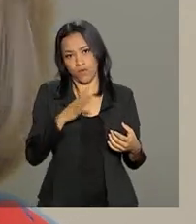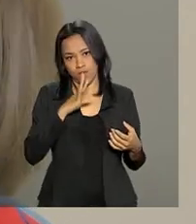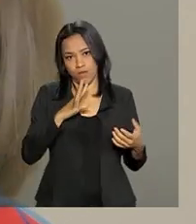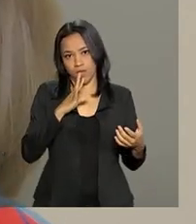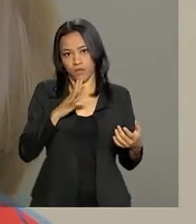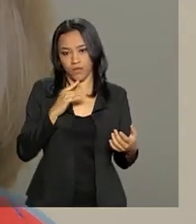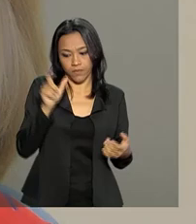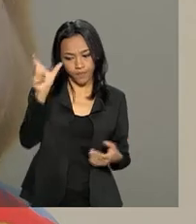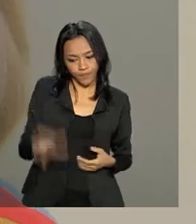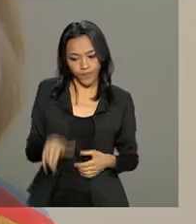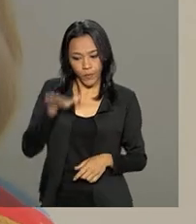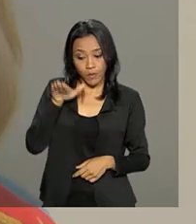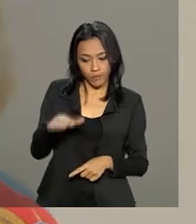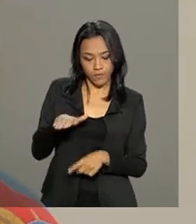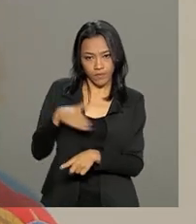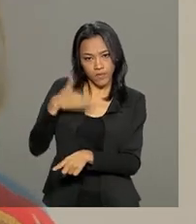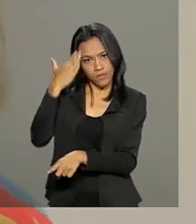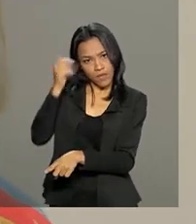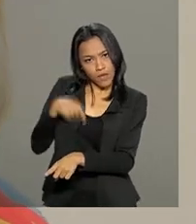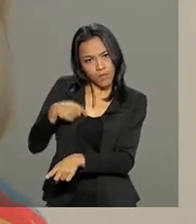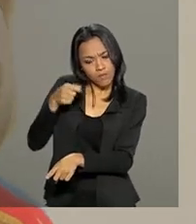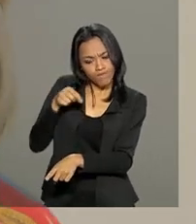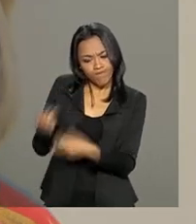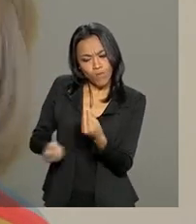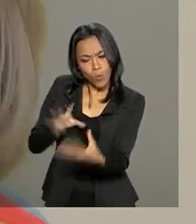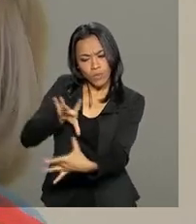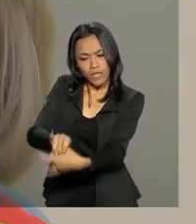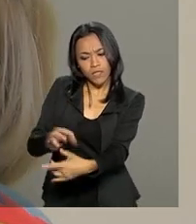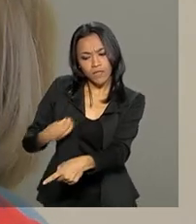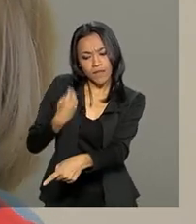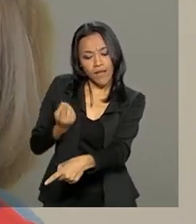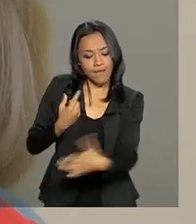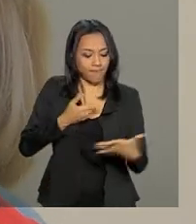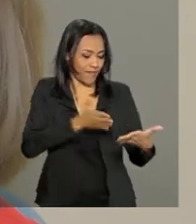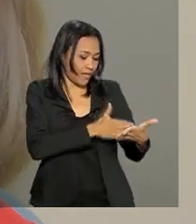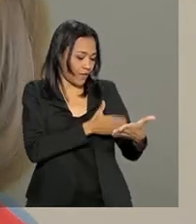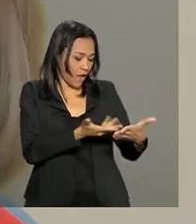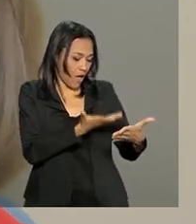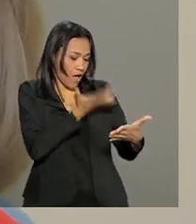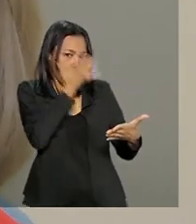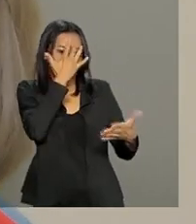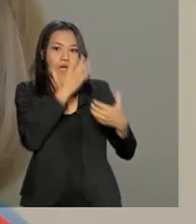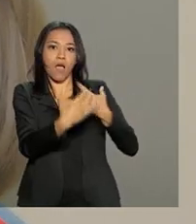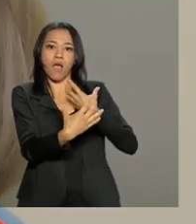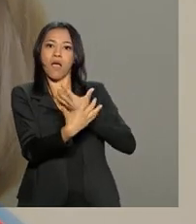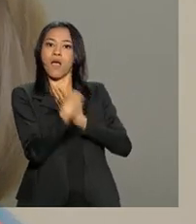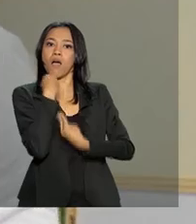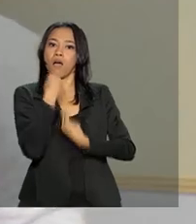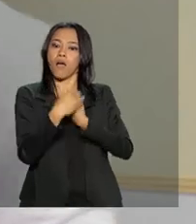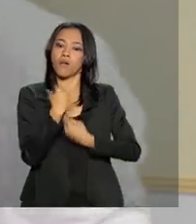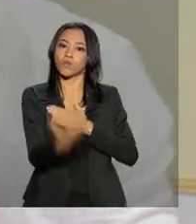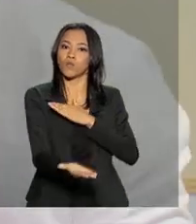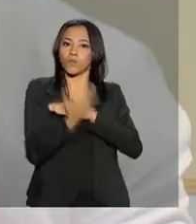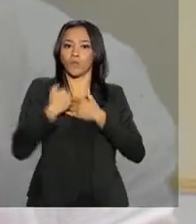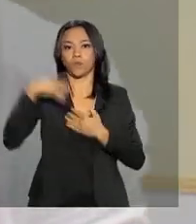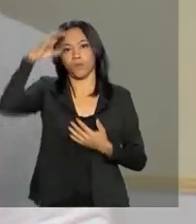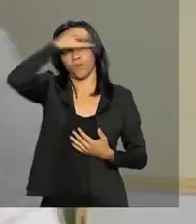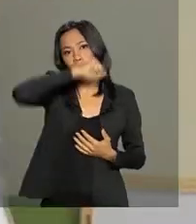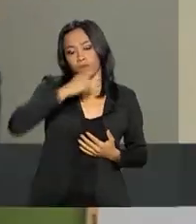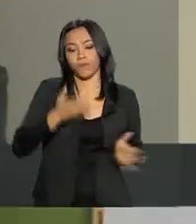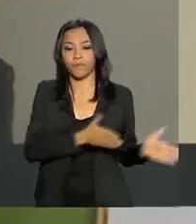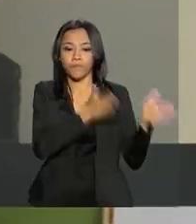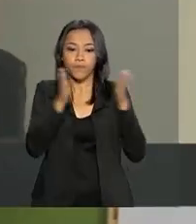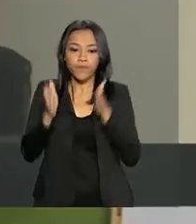nosso estudante, nós conhecemos a realidade dele, a literatura facilita, é um meio facilitador da aprendizagem. Todos os anos,